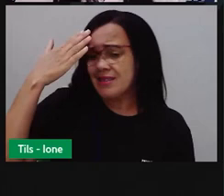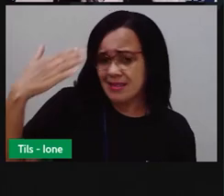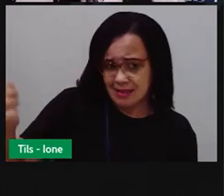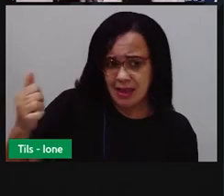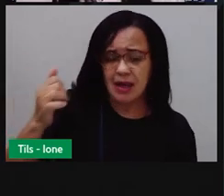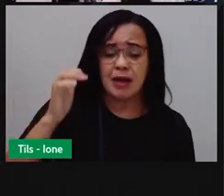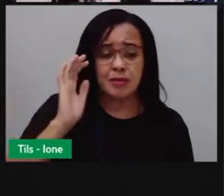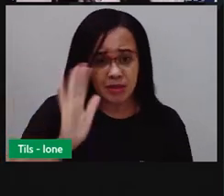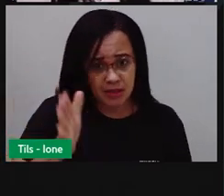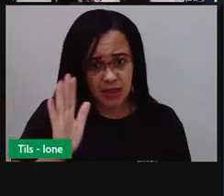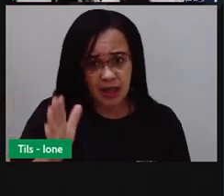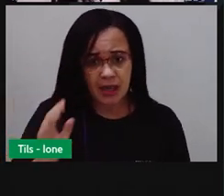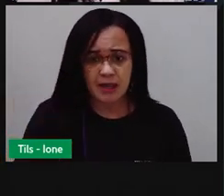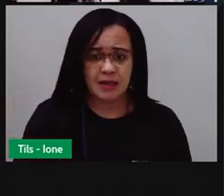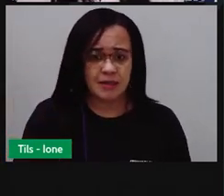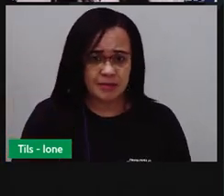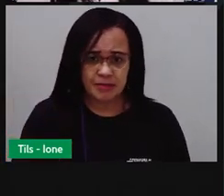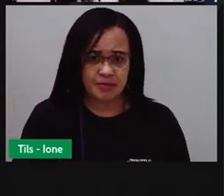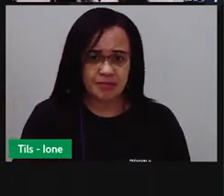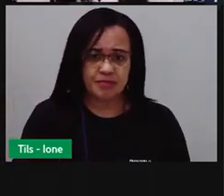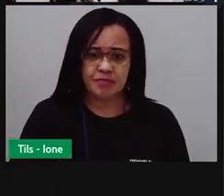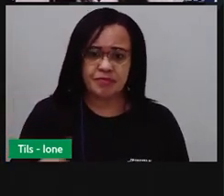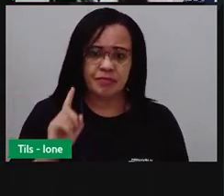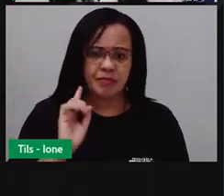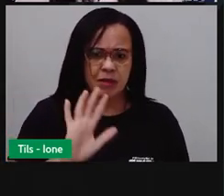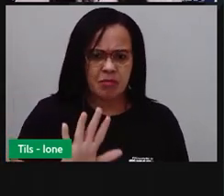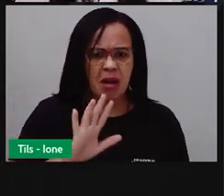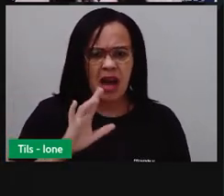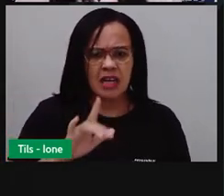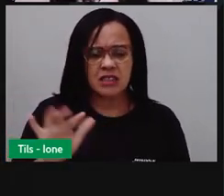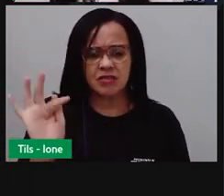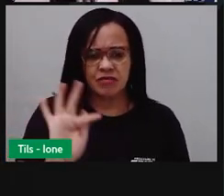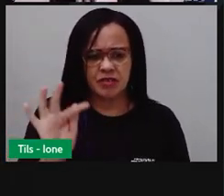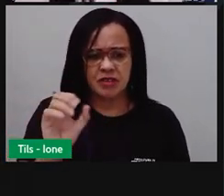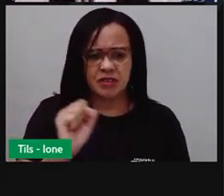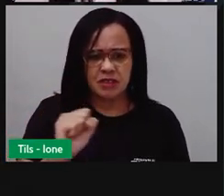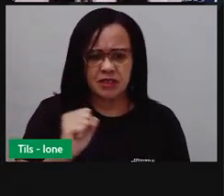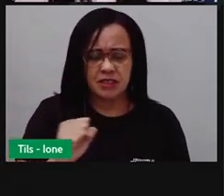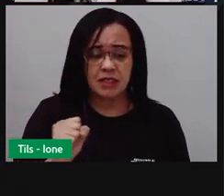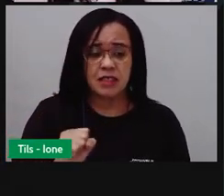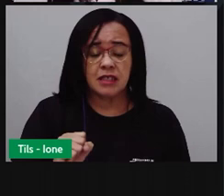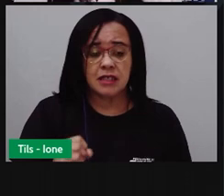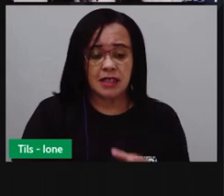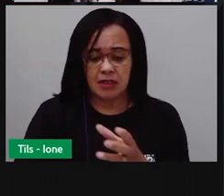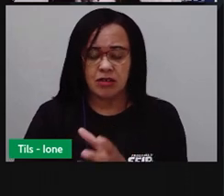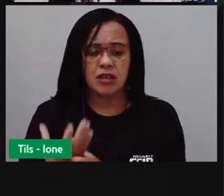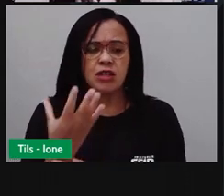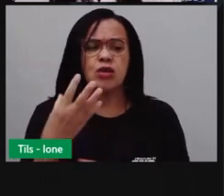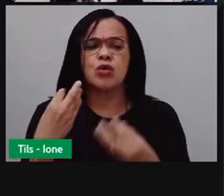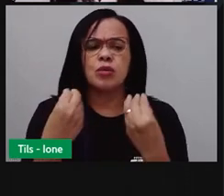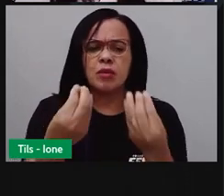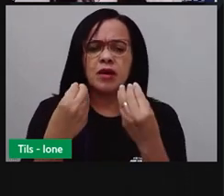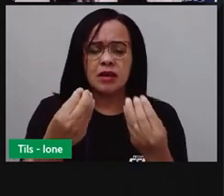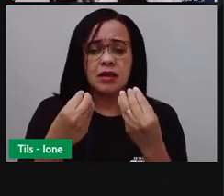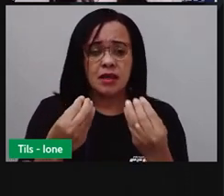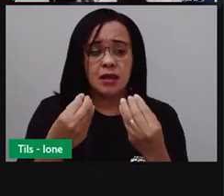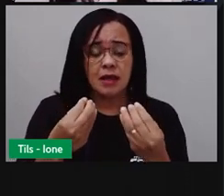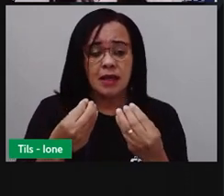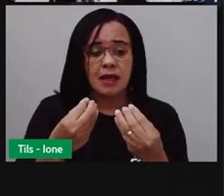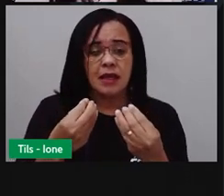série nasce com o propósito de dar visibilidade e voz às pessoas que, de alguma forma,